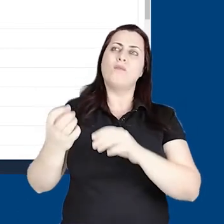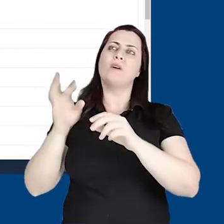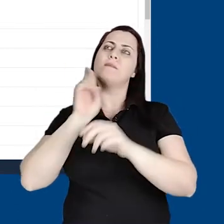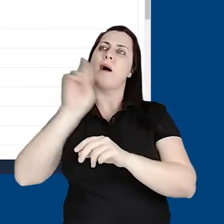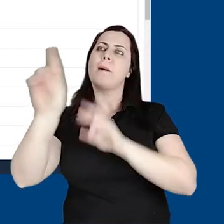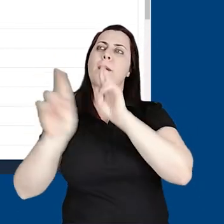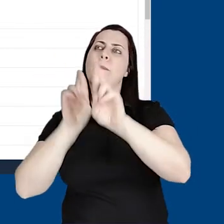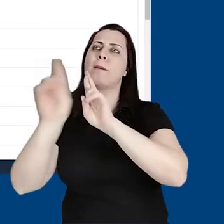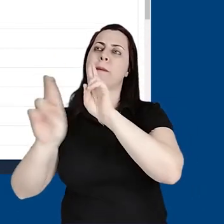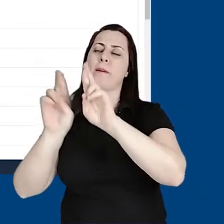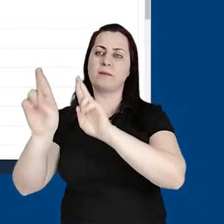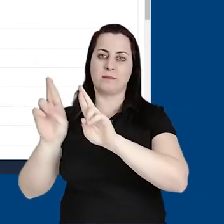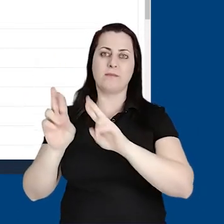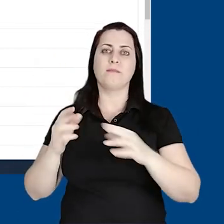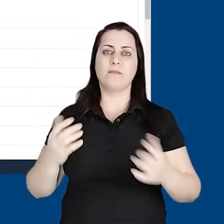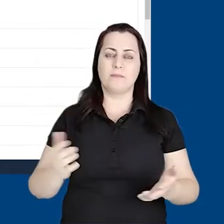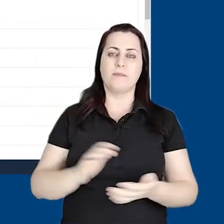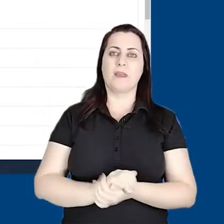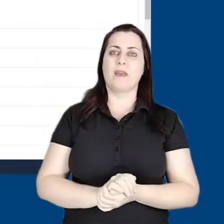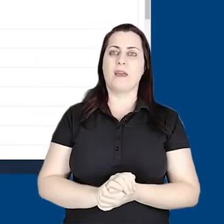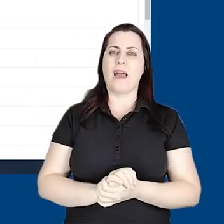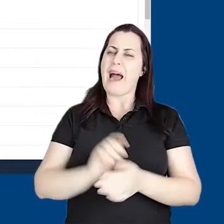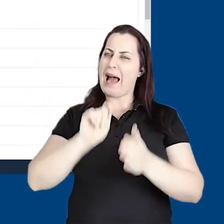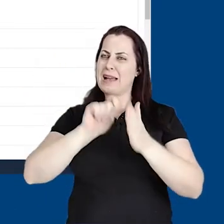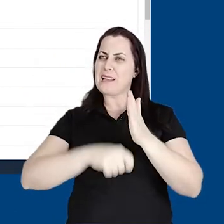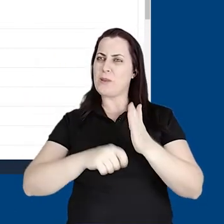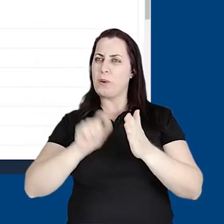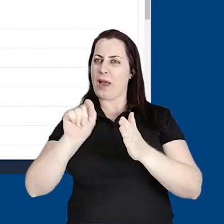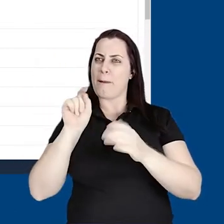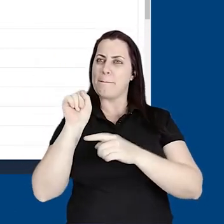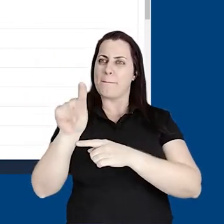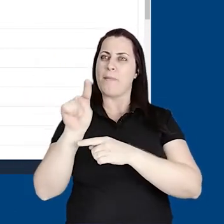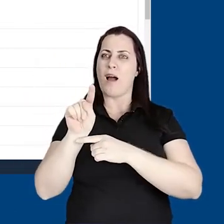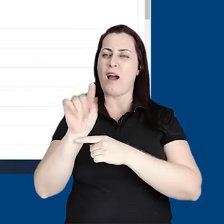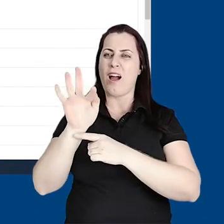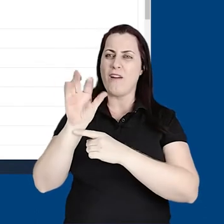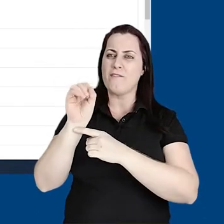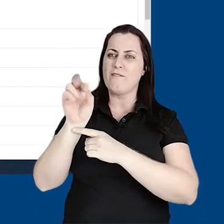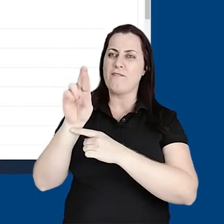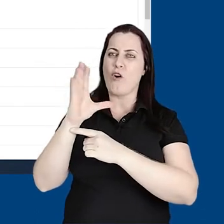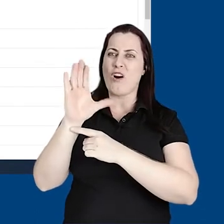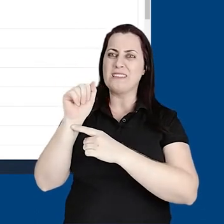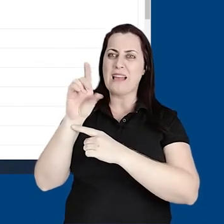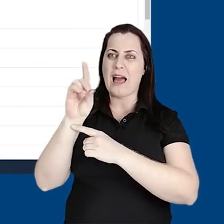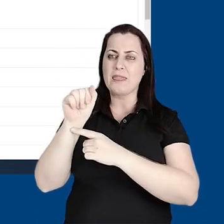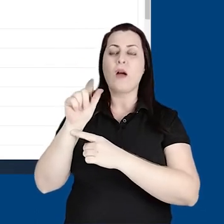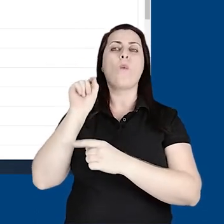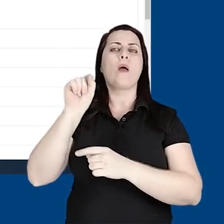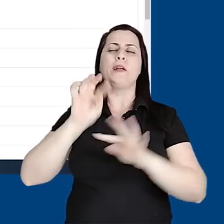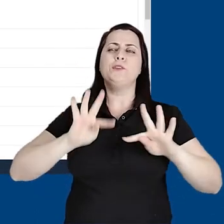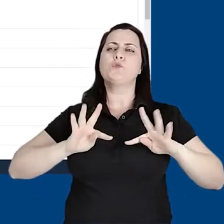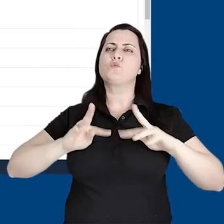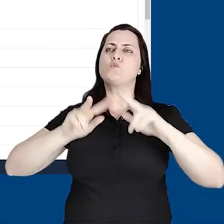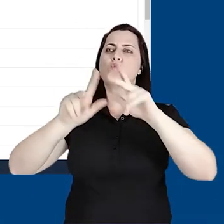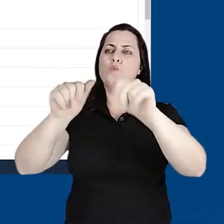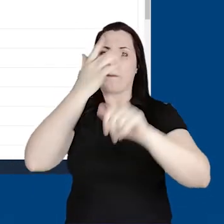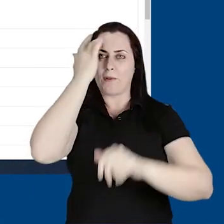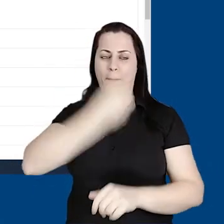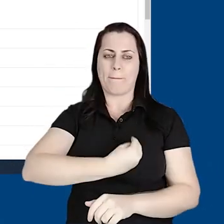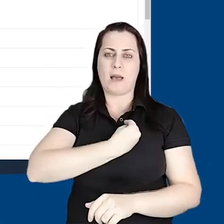dentro daquele tópico. Assinatura forçada faz com que todos os participantes desse fórum recebam